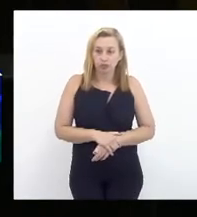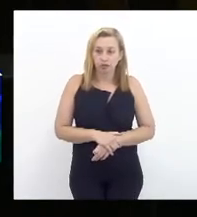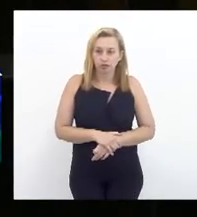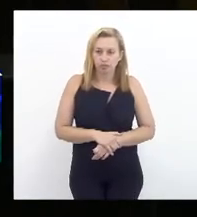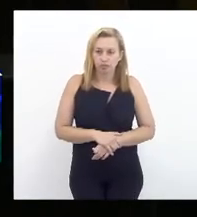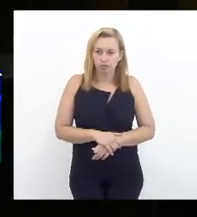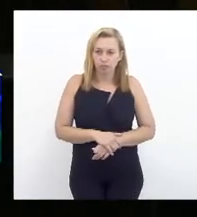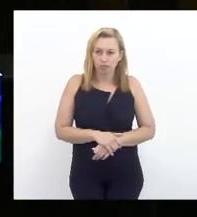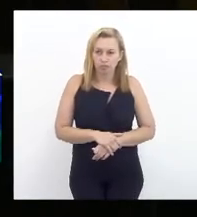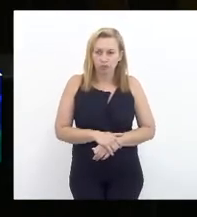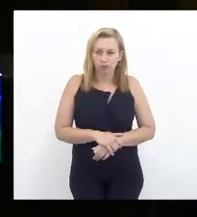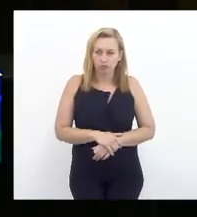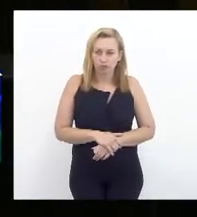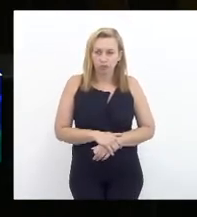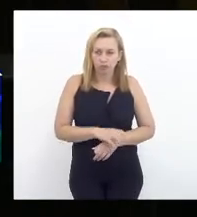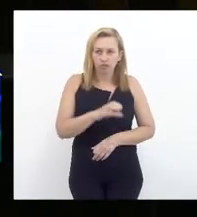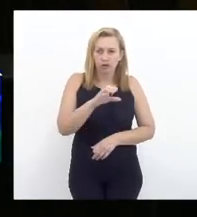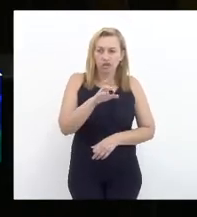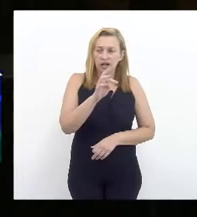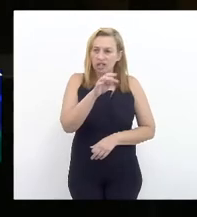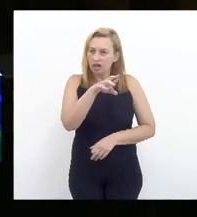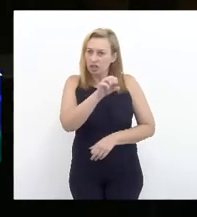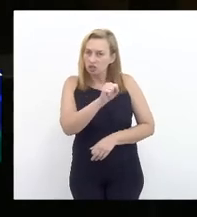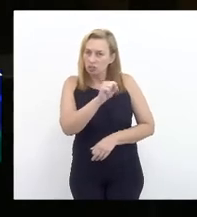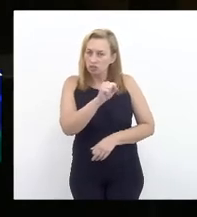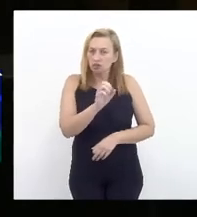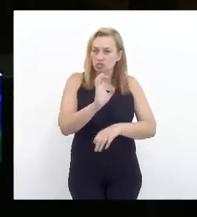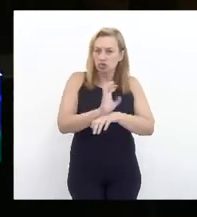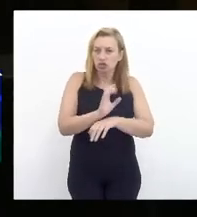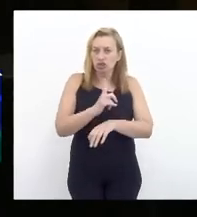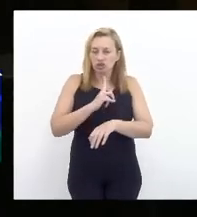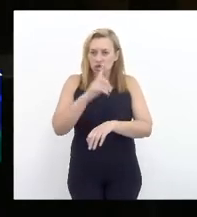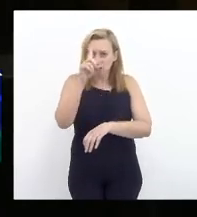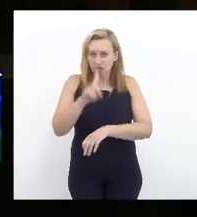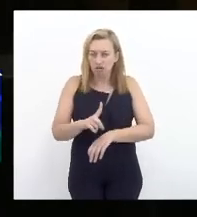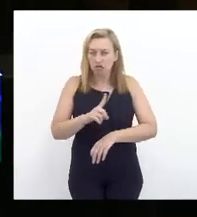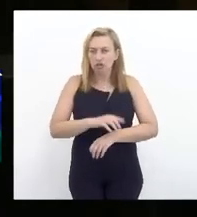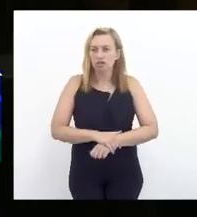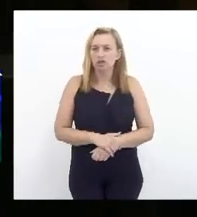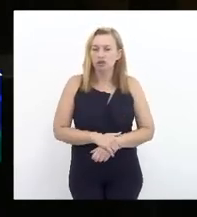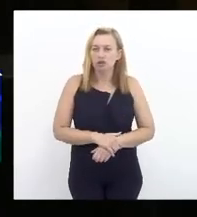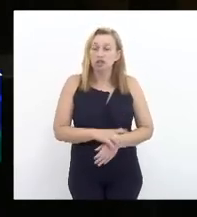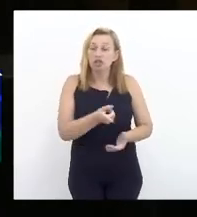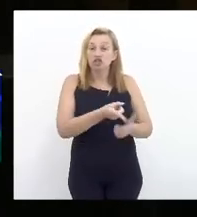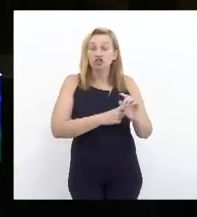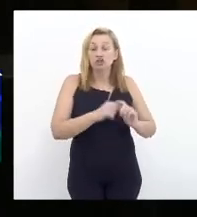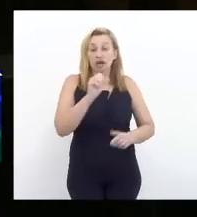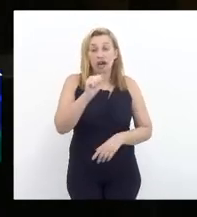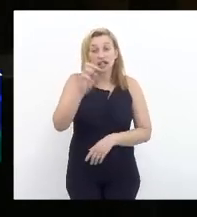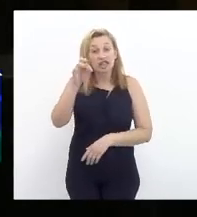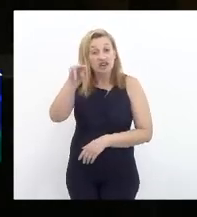os créditos que o Estado tem direito de dívida ativa.